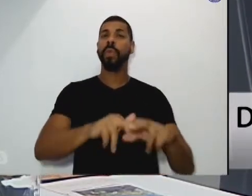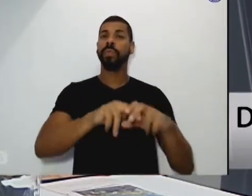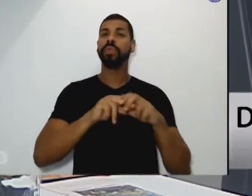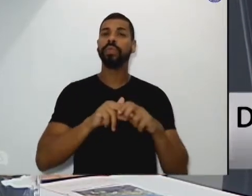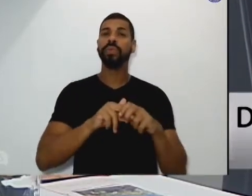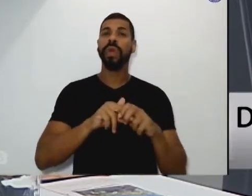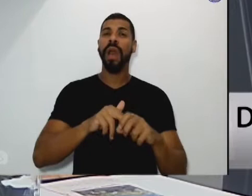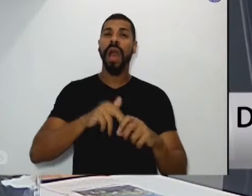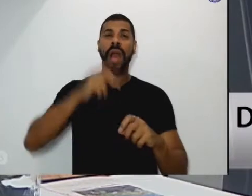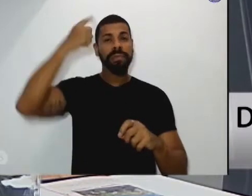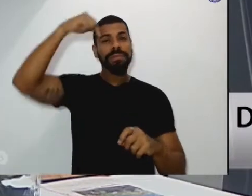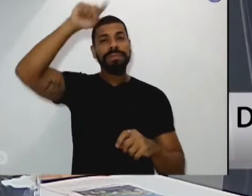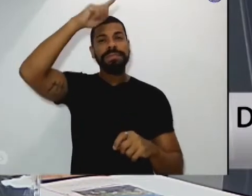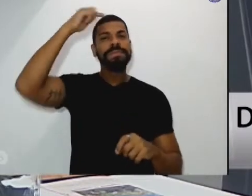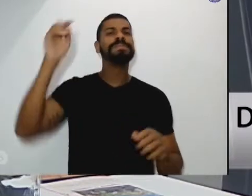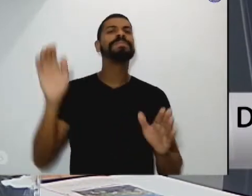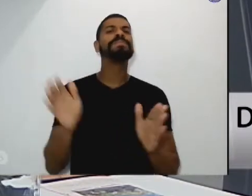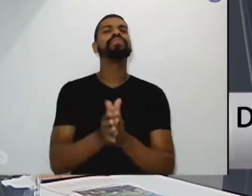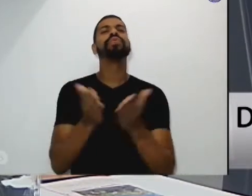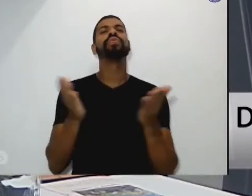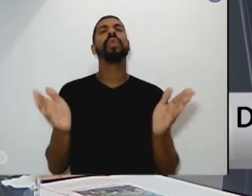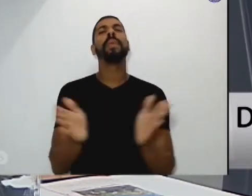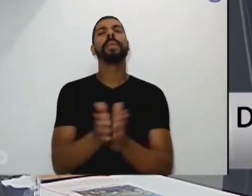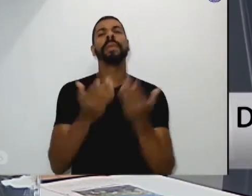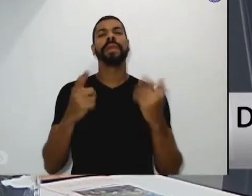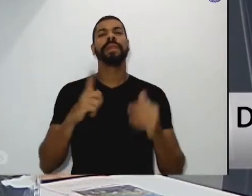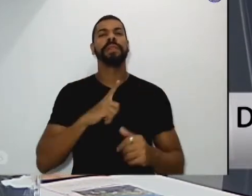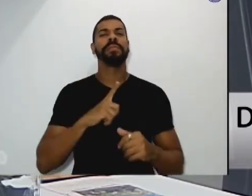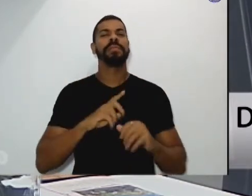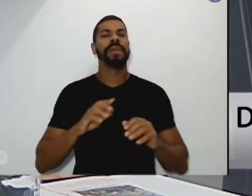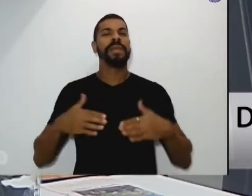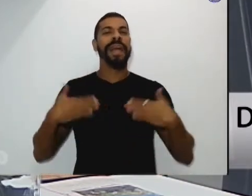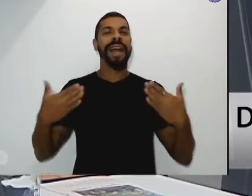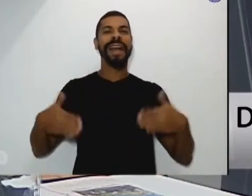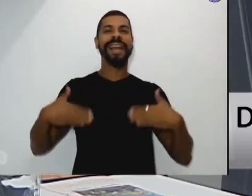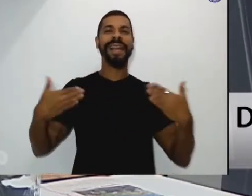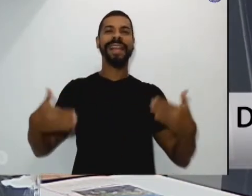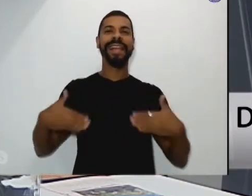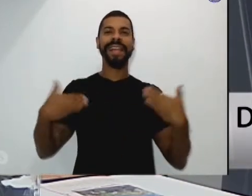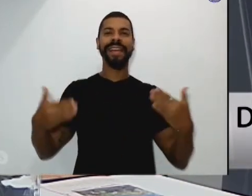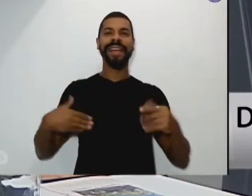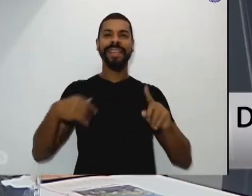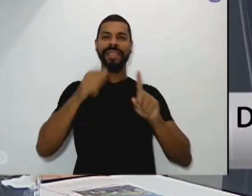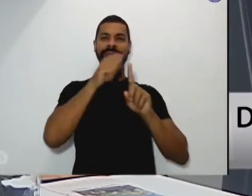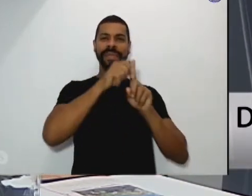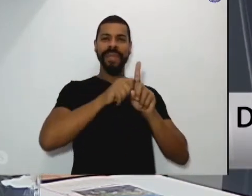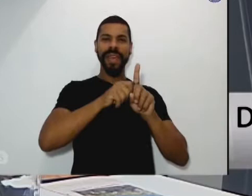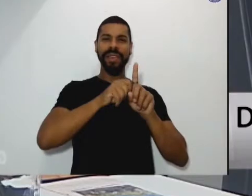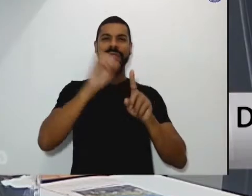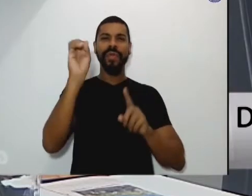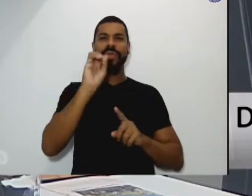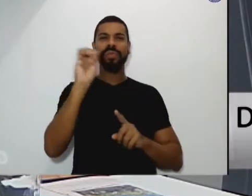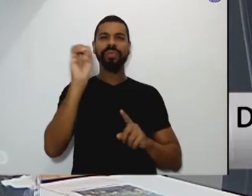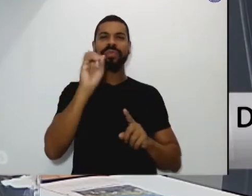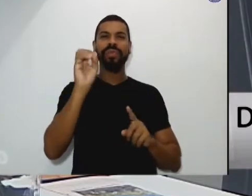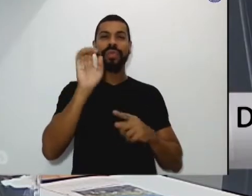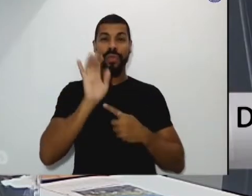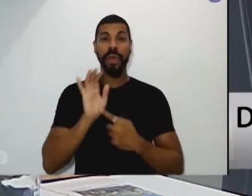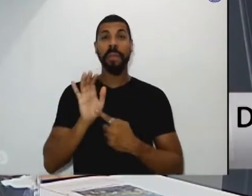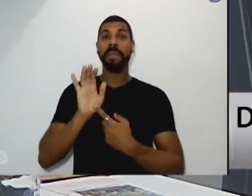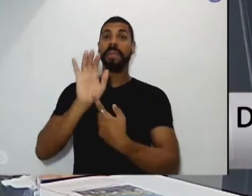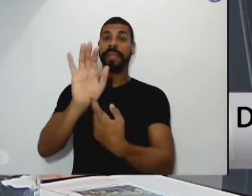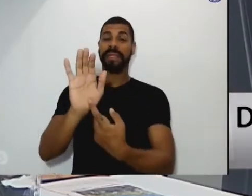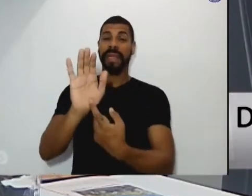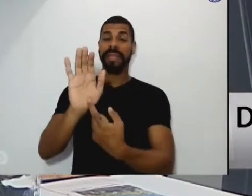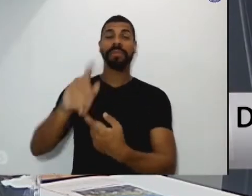que tive a alegria de canonizar no passado mês de outubro e que foi apresentada pelos bispos do